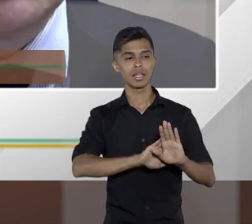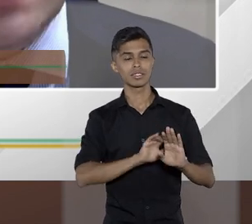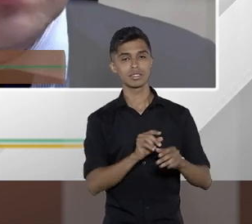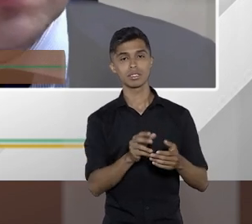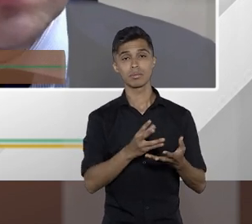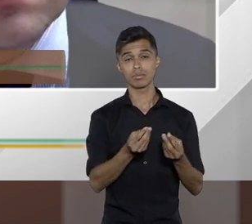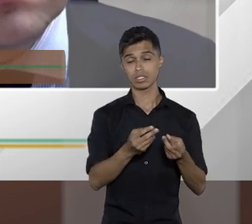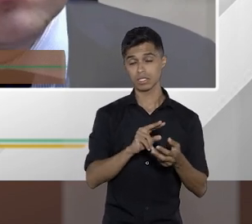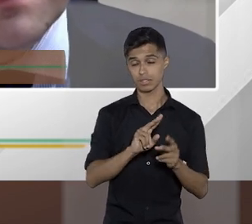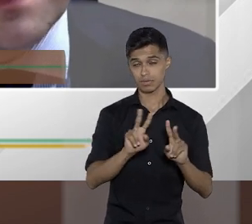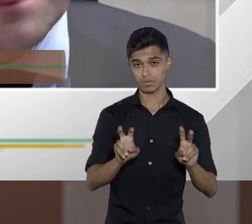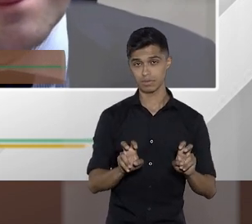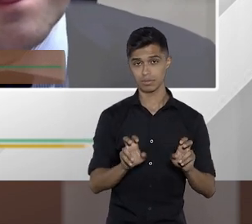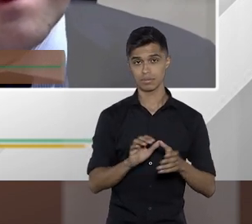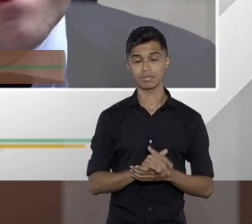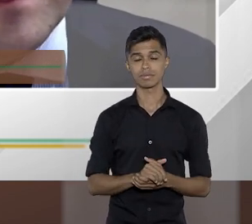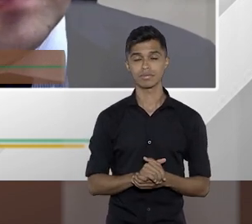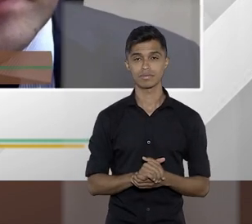em muitos casos.